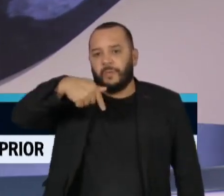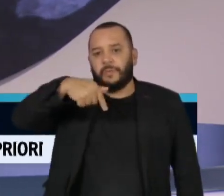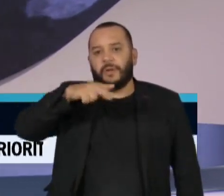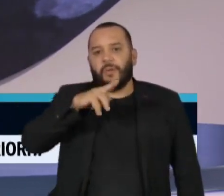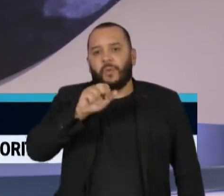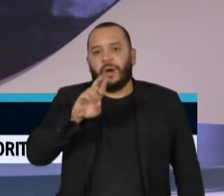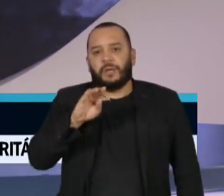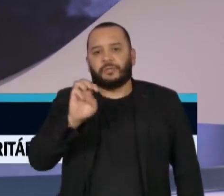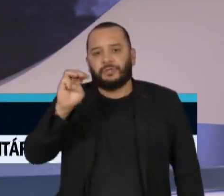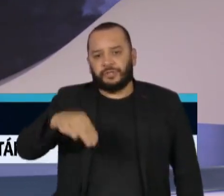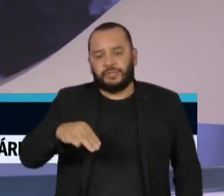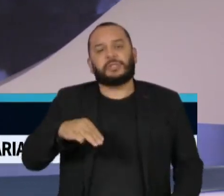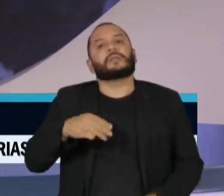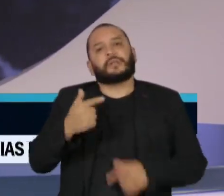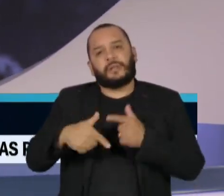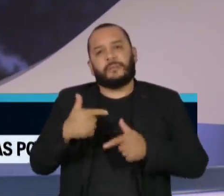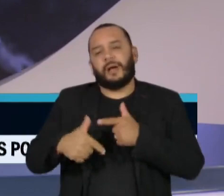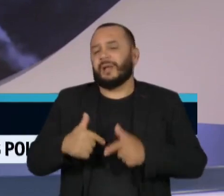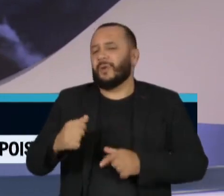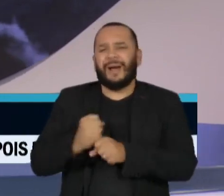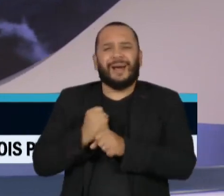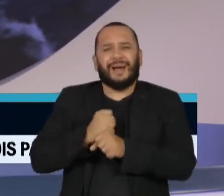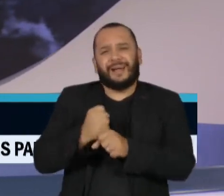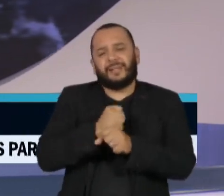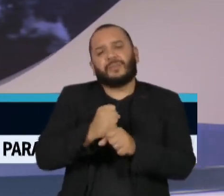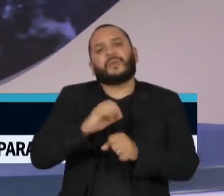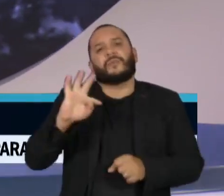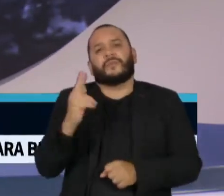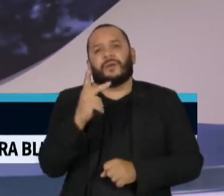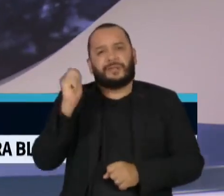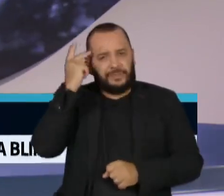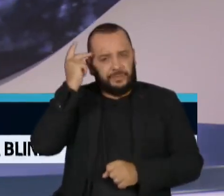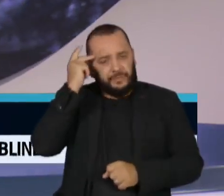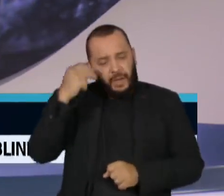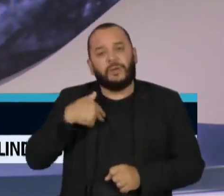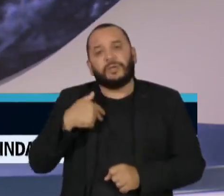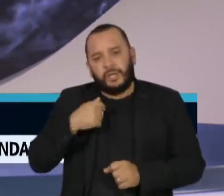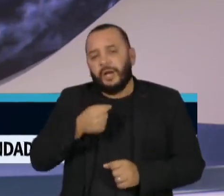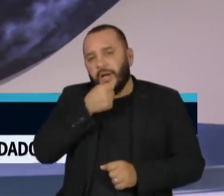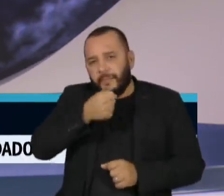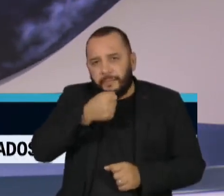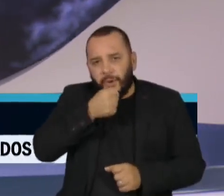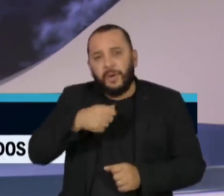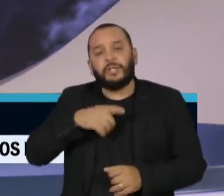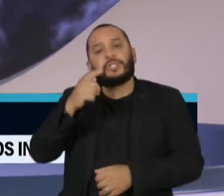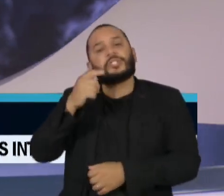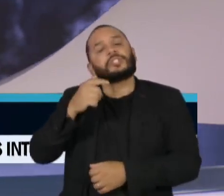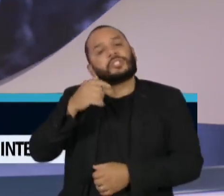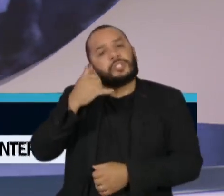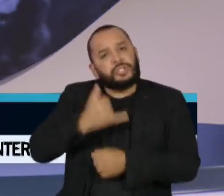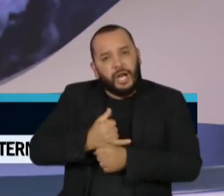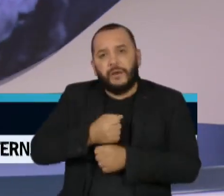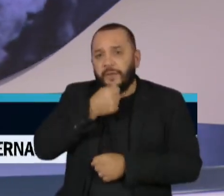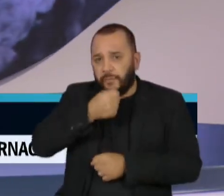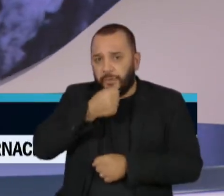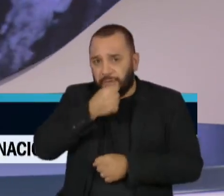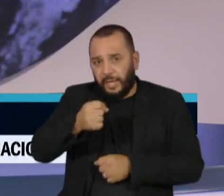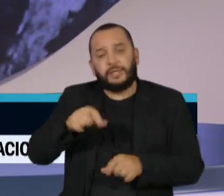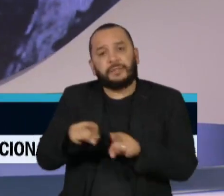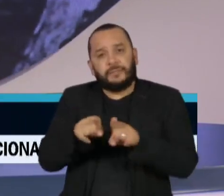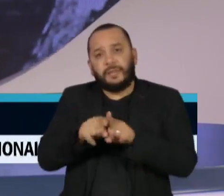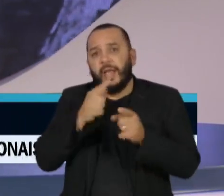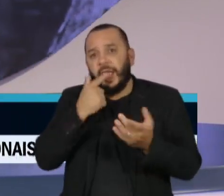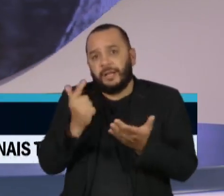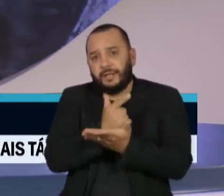no jornal Estado de São Paulo, onde foi repórter, chefe de reportagem e colunista. Também editou dezenas de livros e foi autor da obra